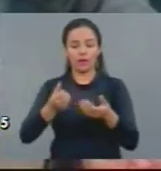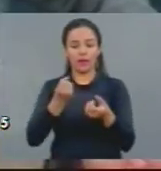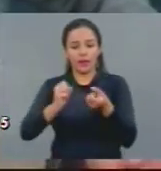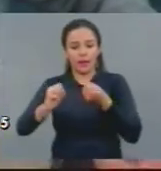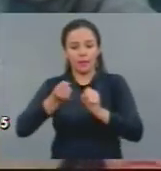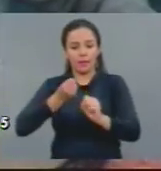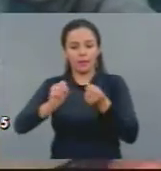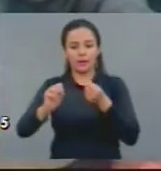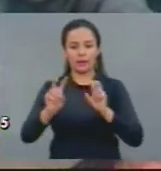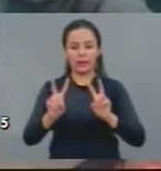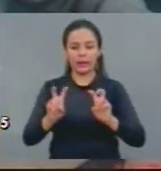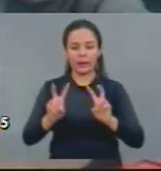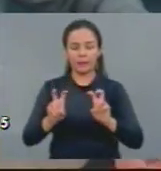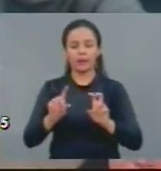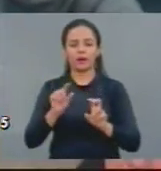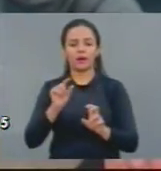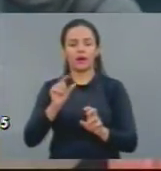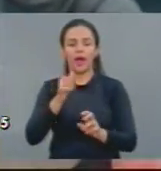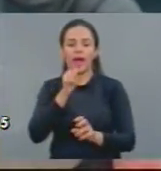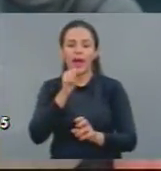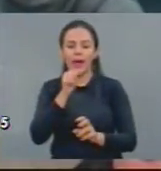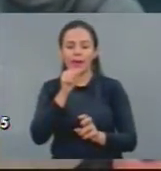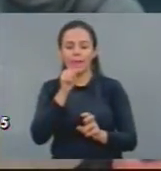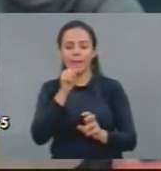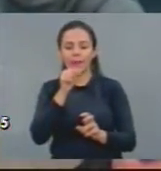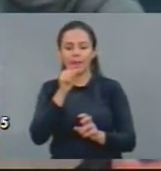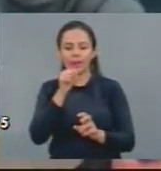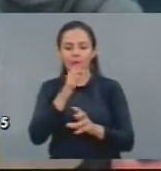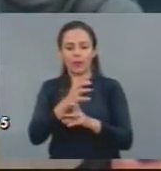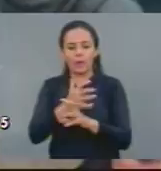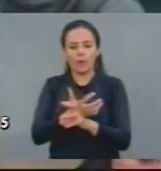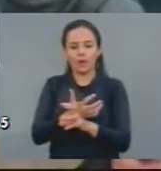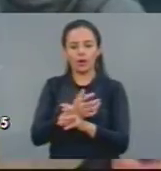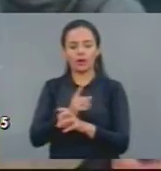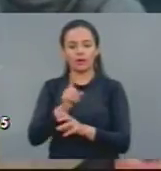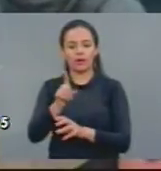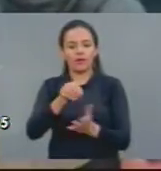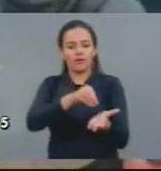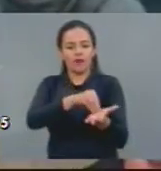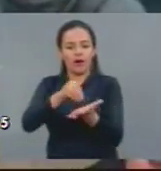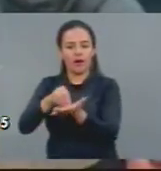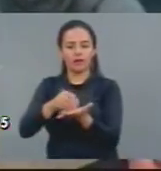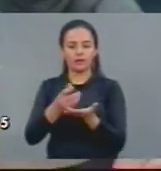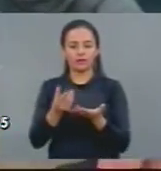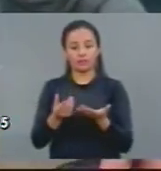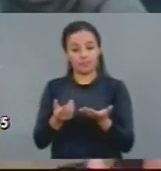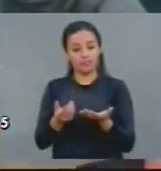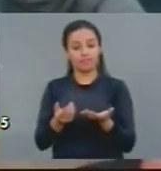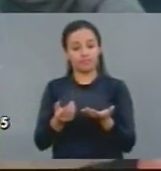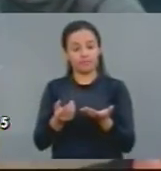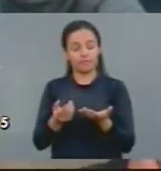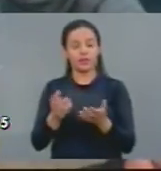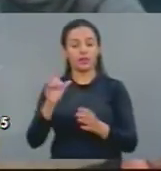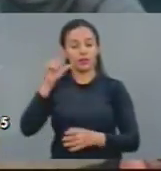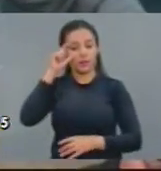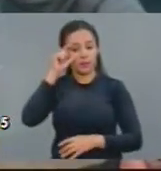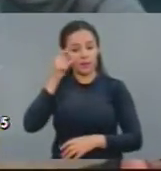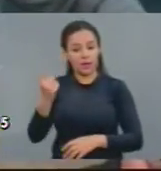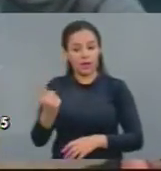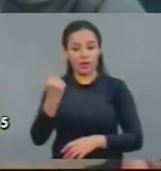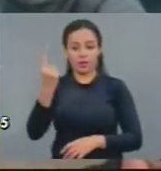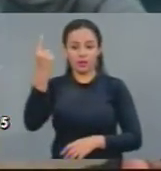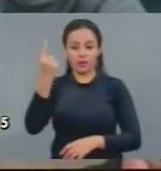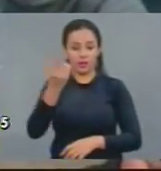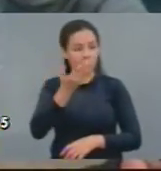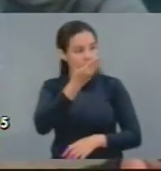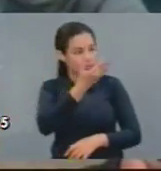recursos hídricos, para evitar justamente isso que está acontecendo e que o deputado Roseno está denunciando,